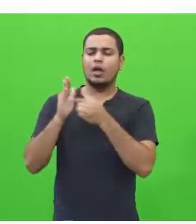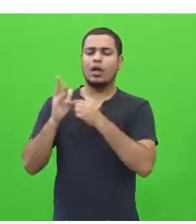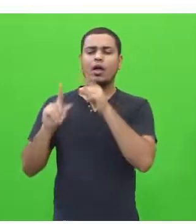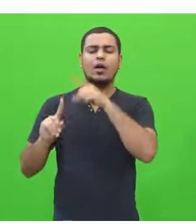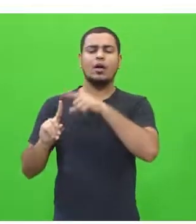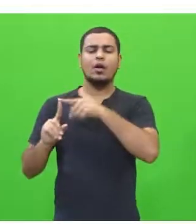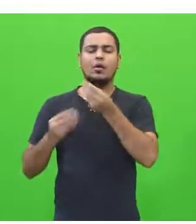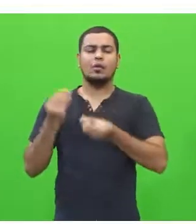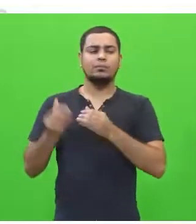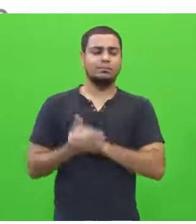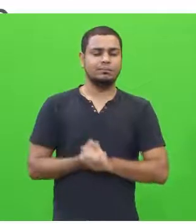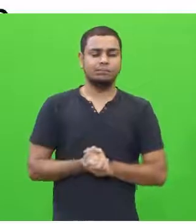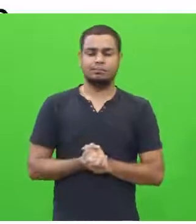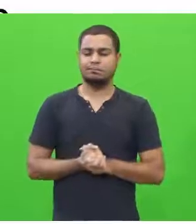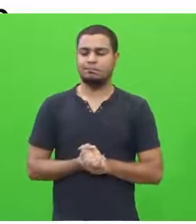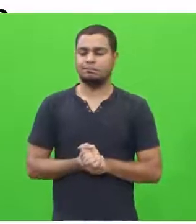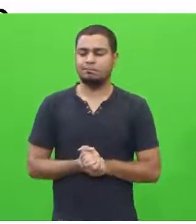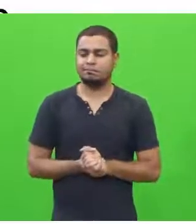Vamos ao primeiro.